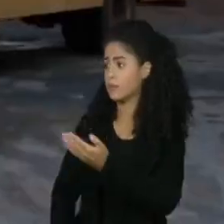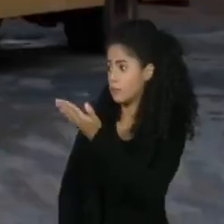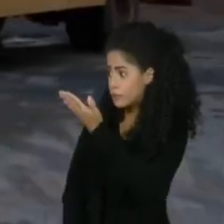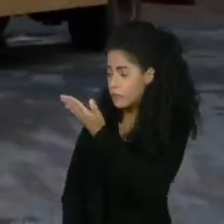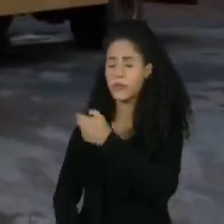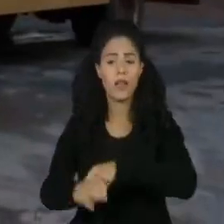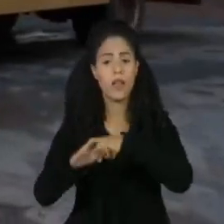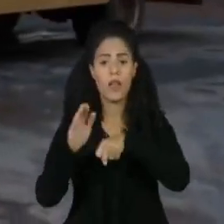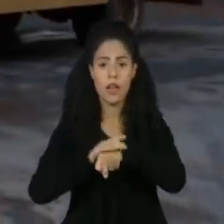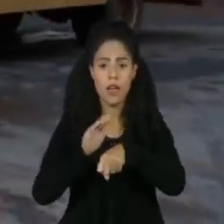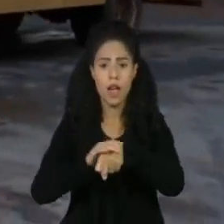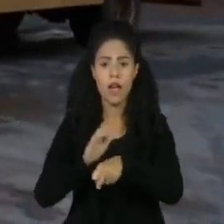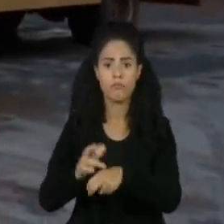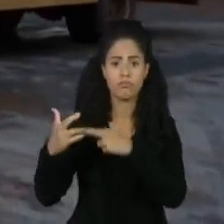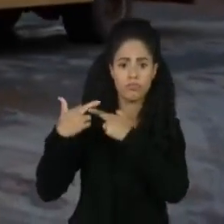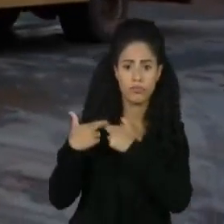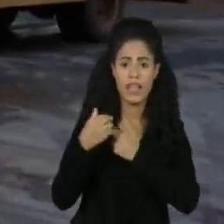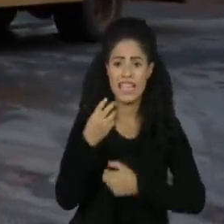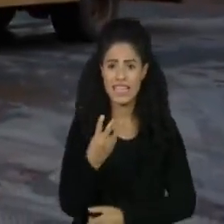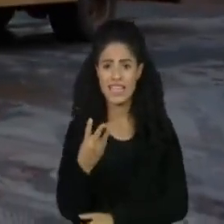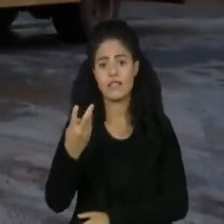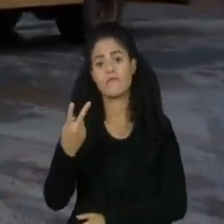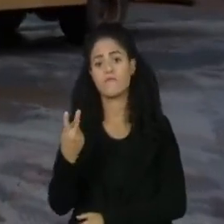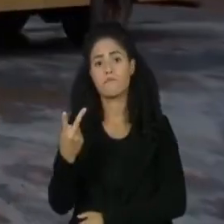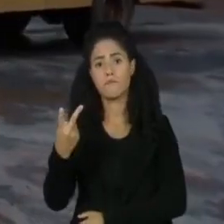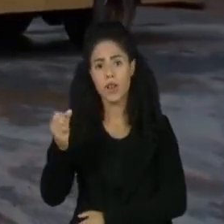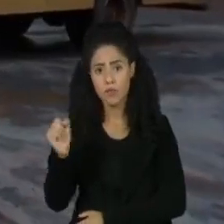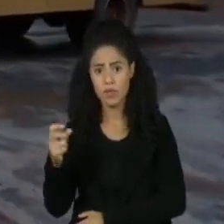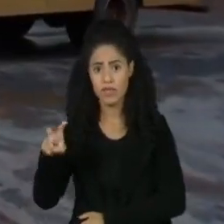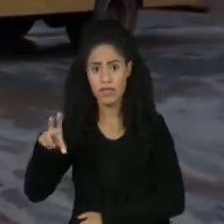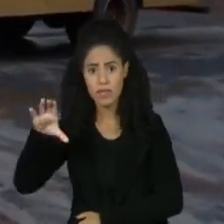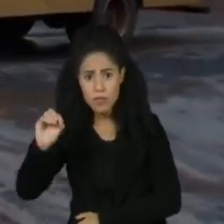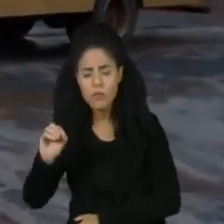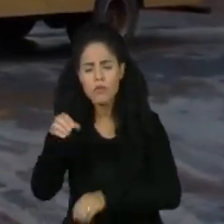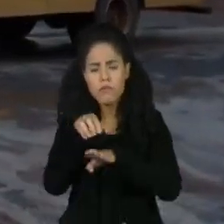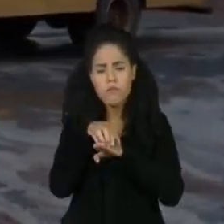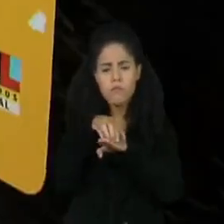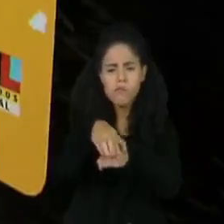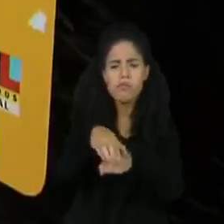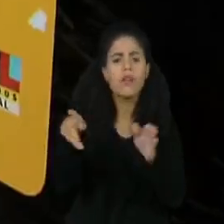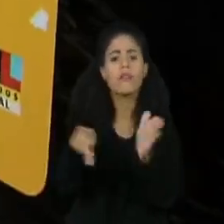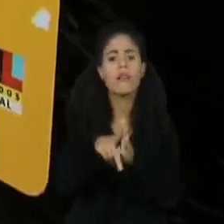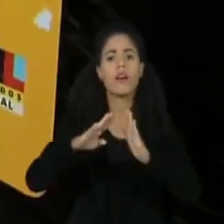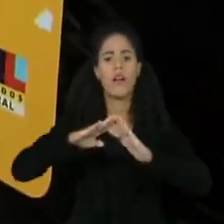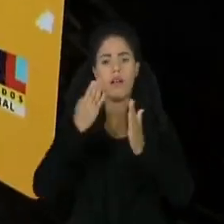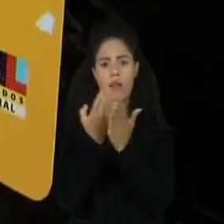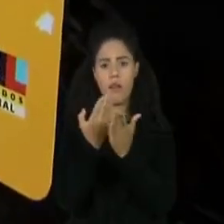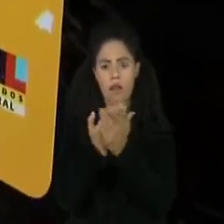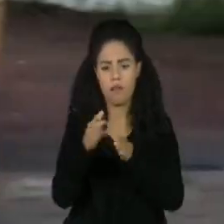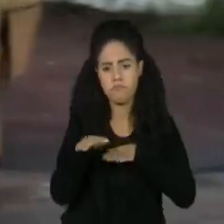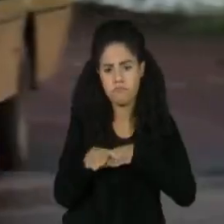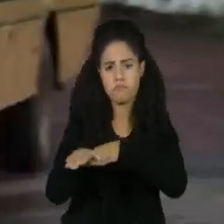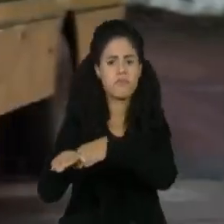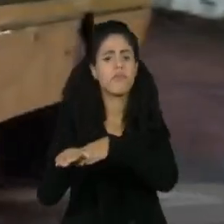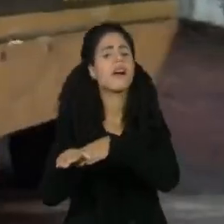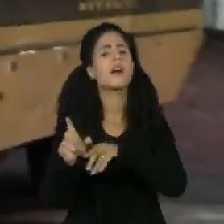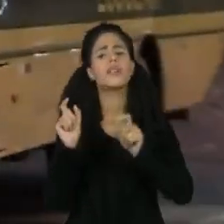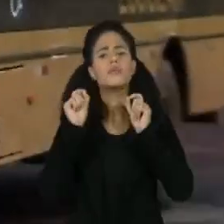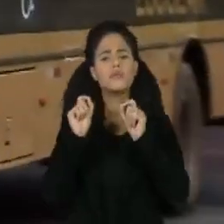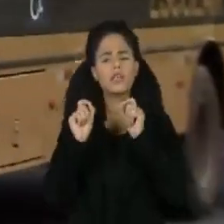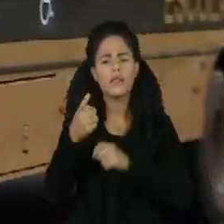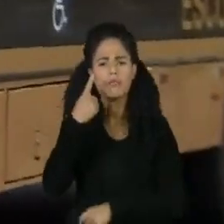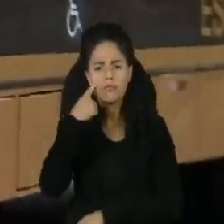Educação, para comprar 3.850 ônibus, como parte do programa Caminho da Escola. Na